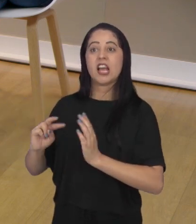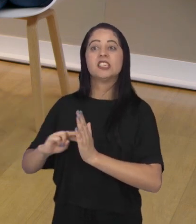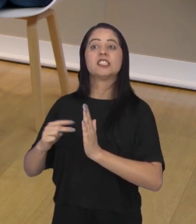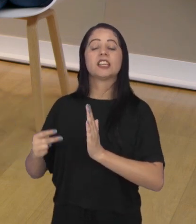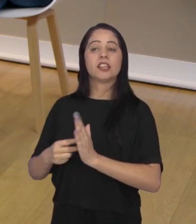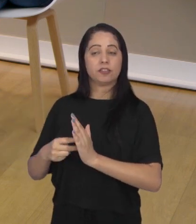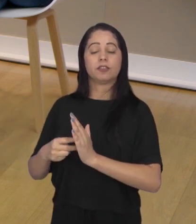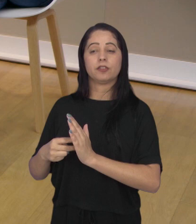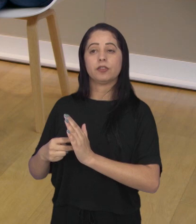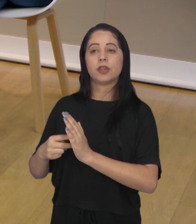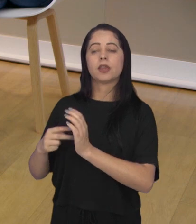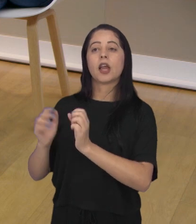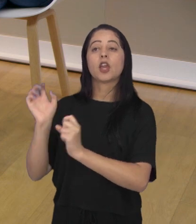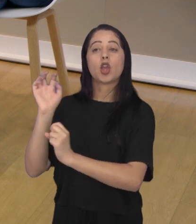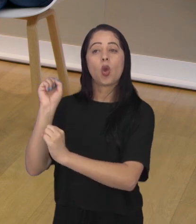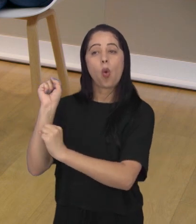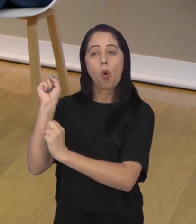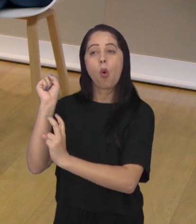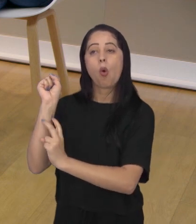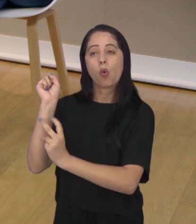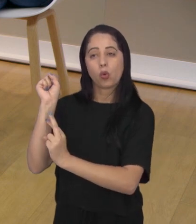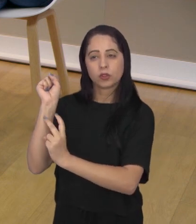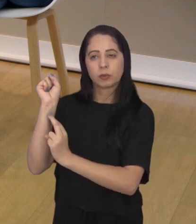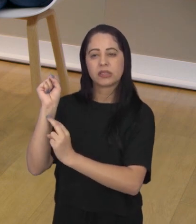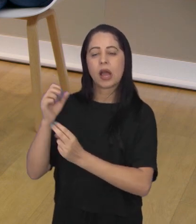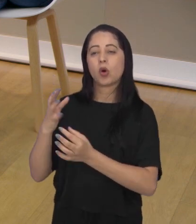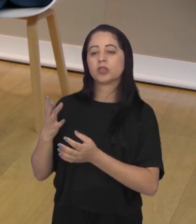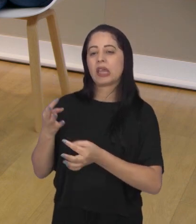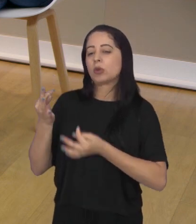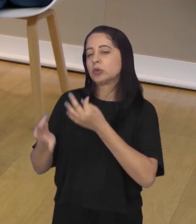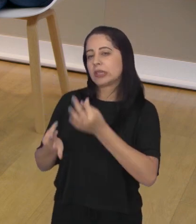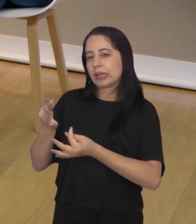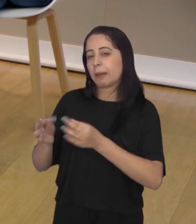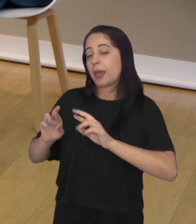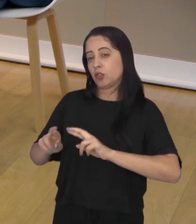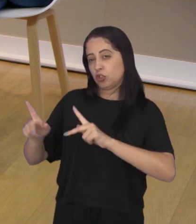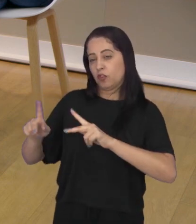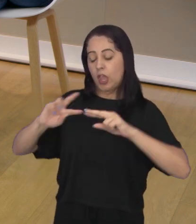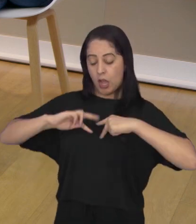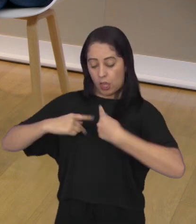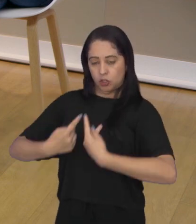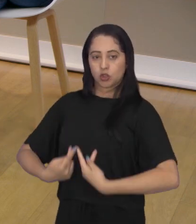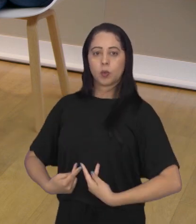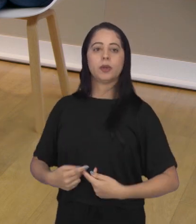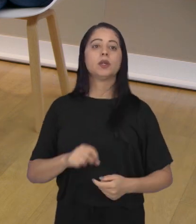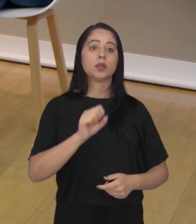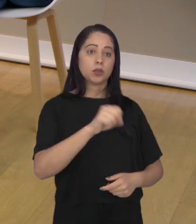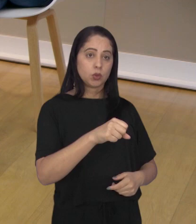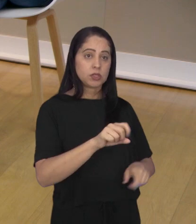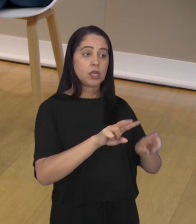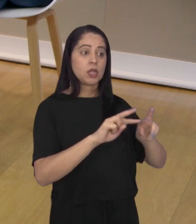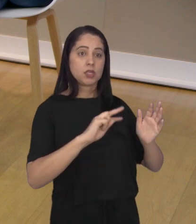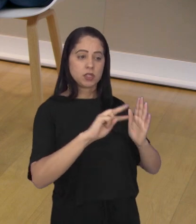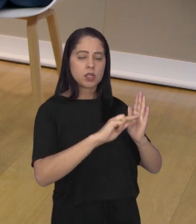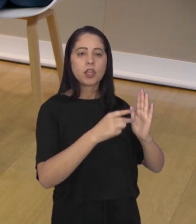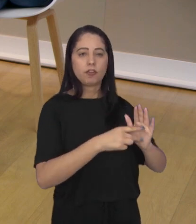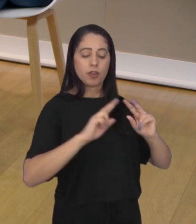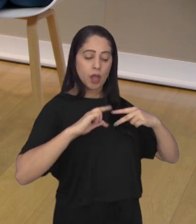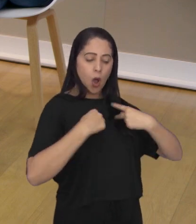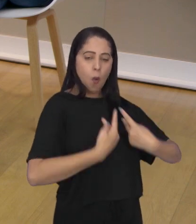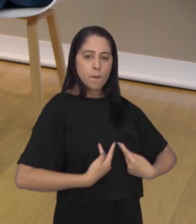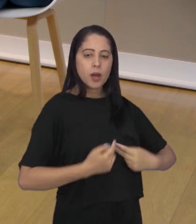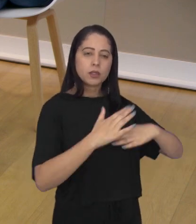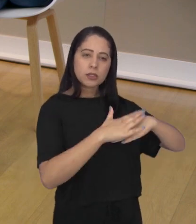mostra que o Hospital Municipal tem um tratamento muito humanizado. atendimento diferenciado. Humanizado, humanizar, né? Principalmente, essa questão de